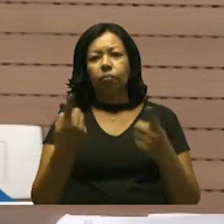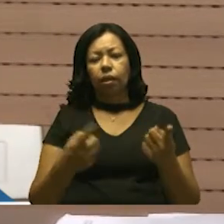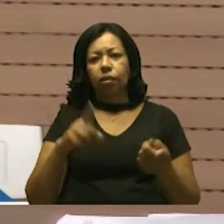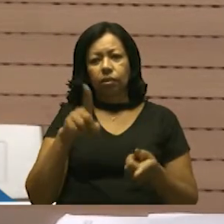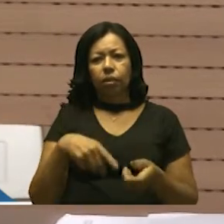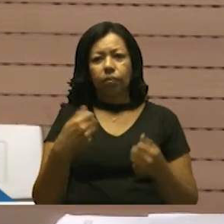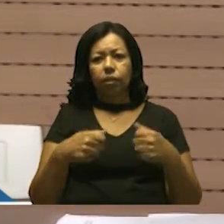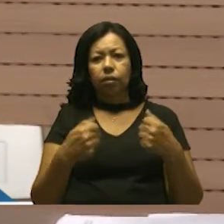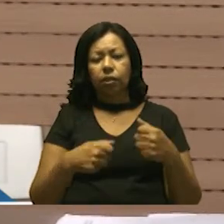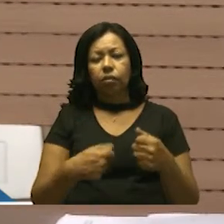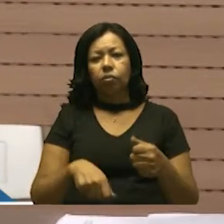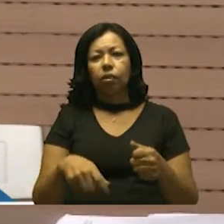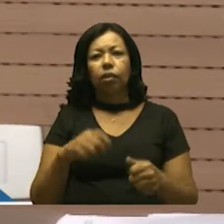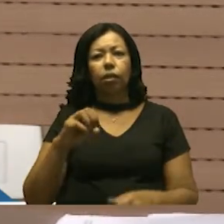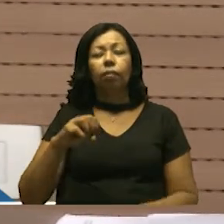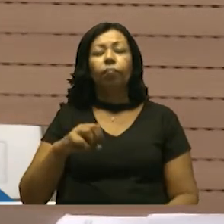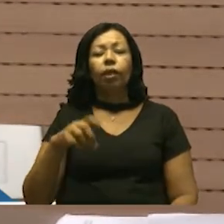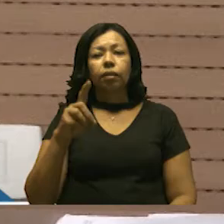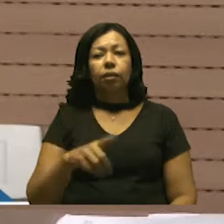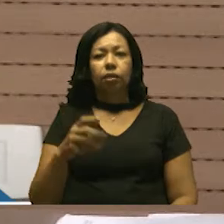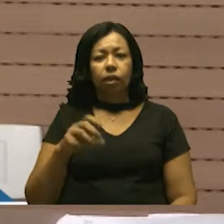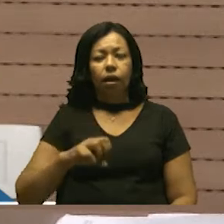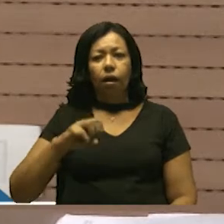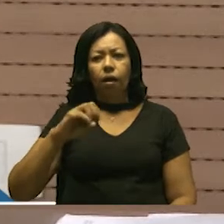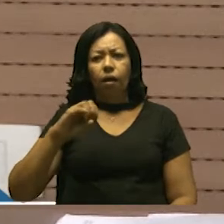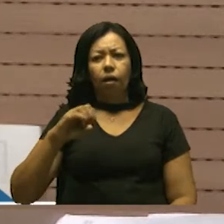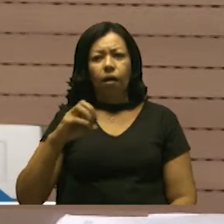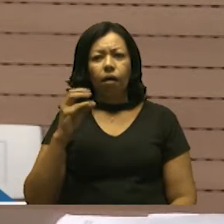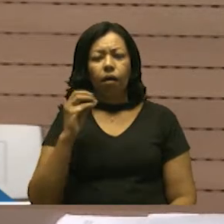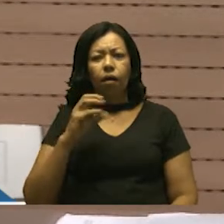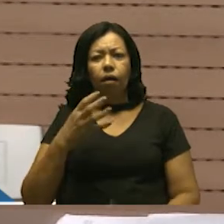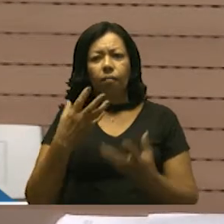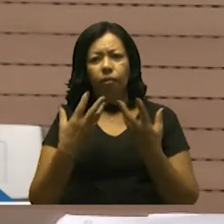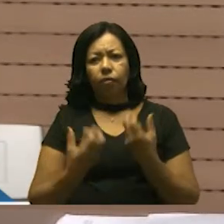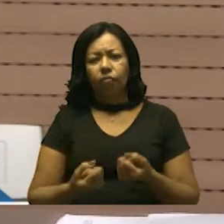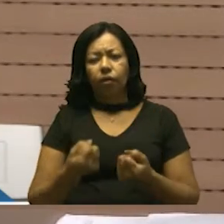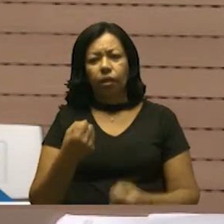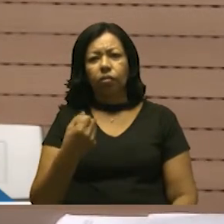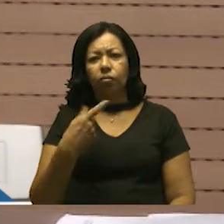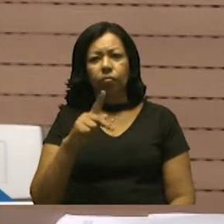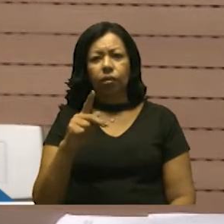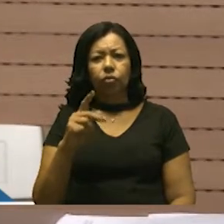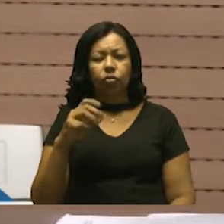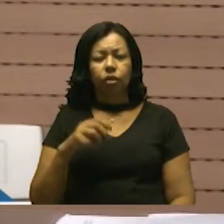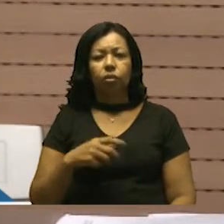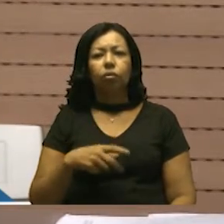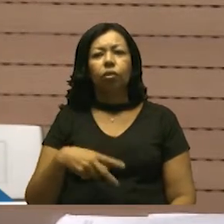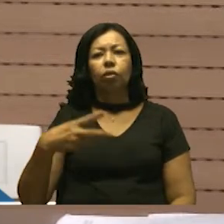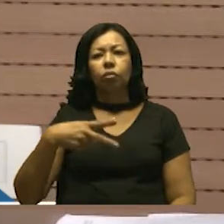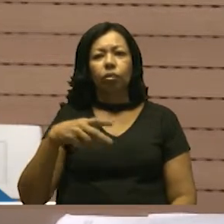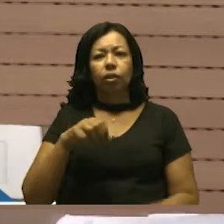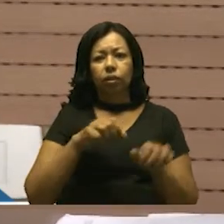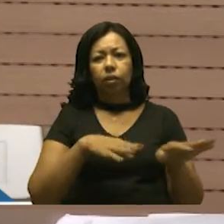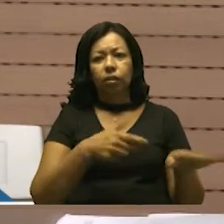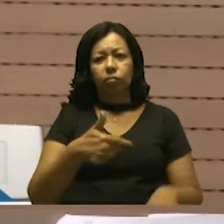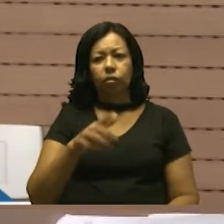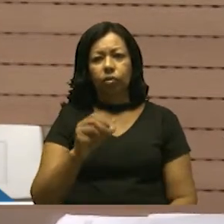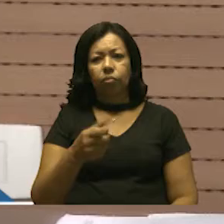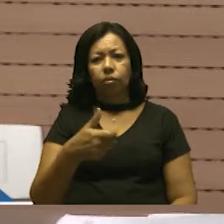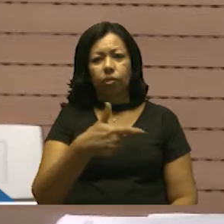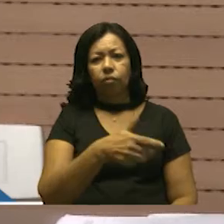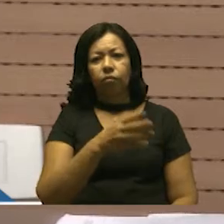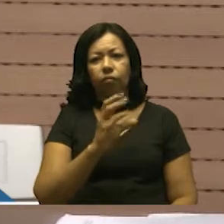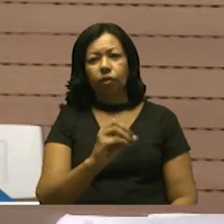conveniência e a oportunidade de sua aprovação. Este é o nosso parecer. Sala das Comissões, 2 de setembro de 2020.